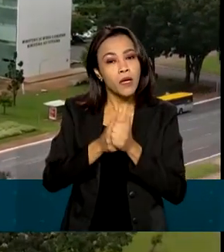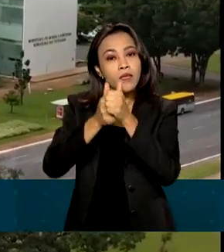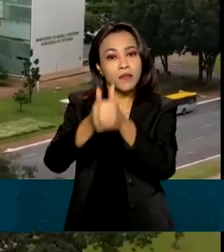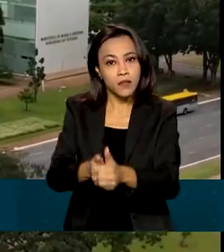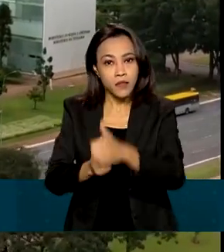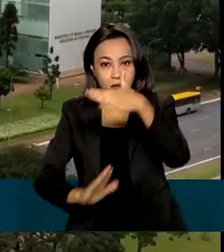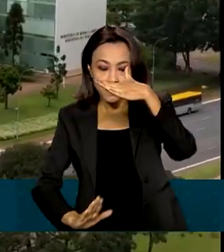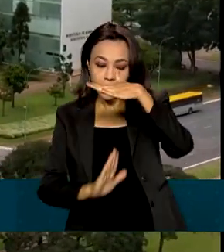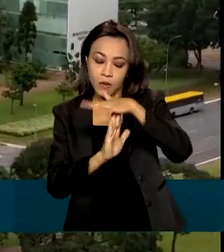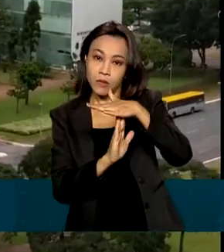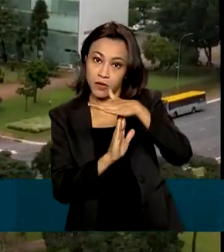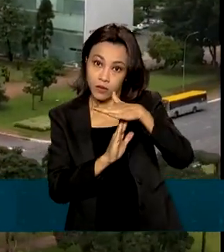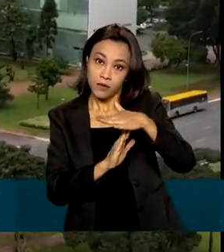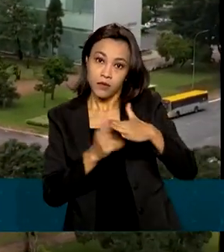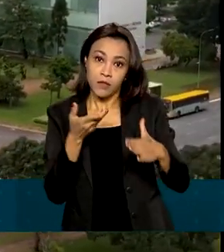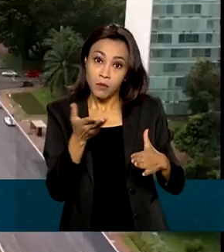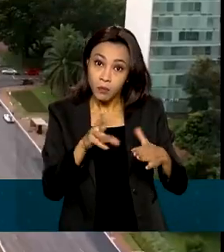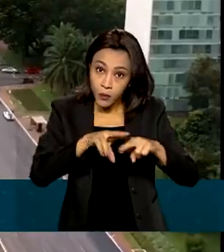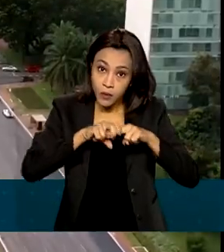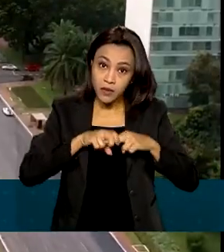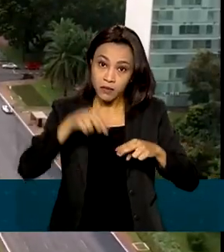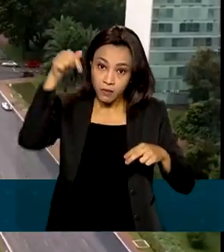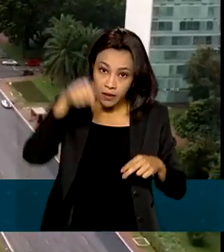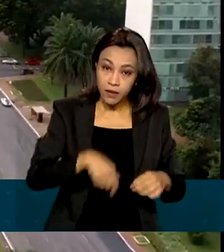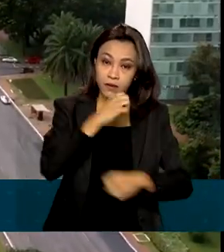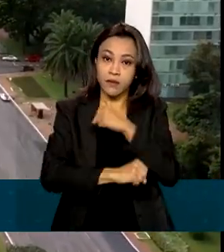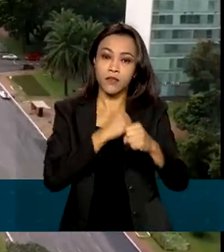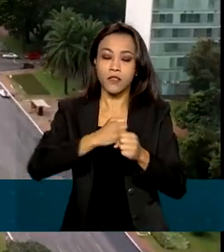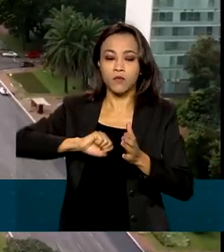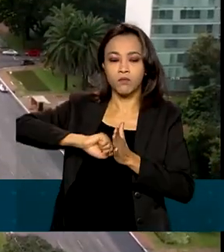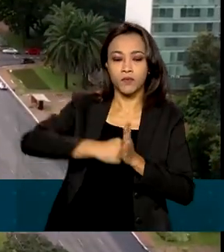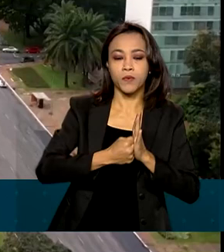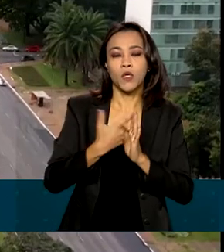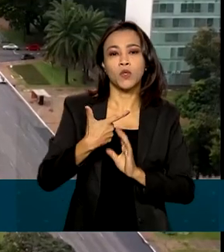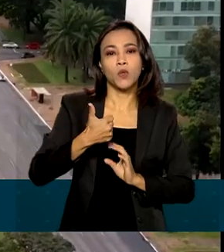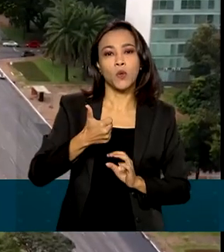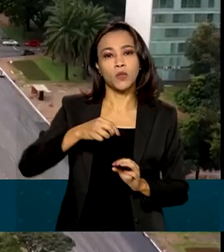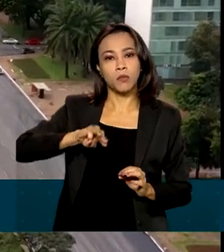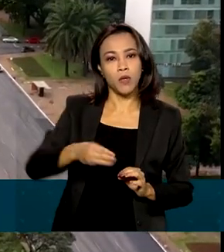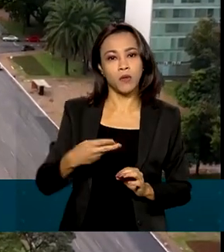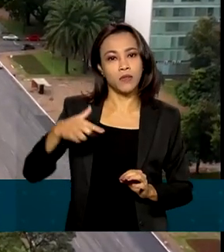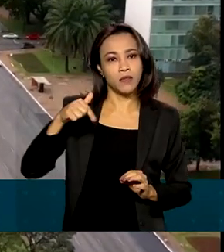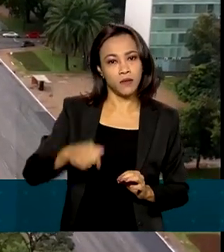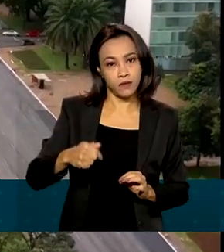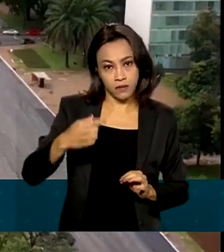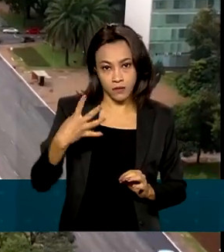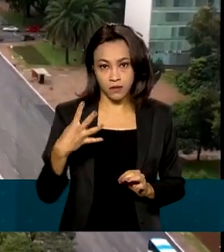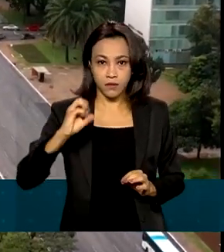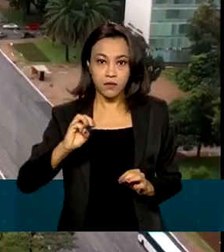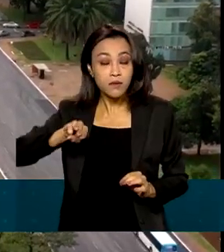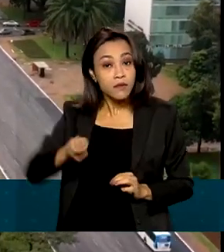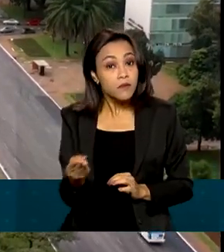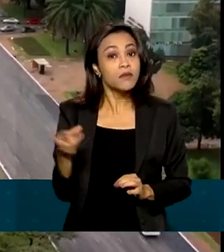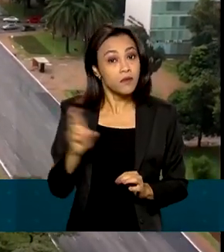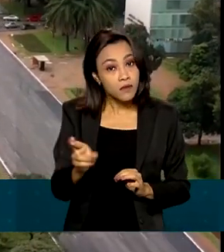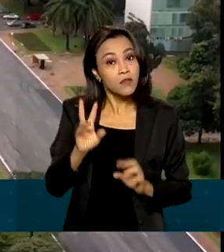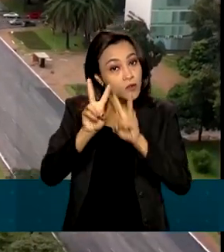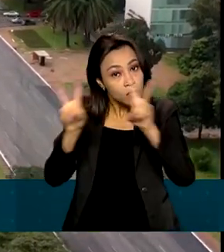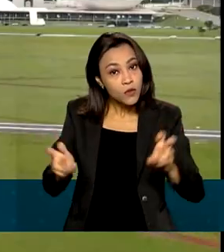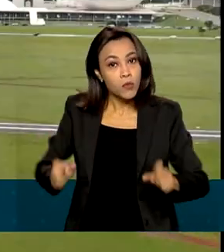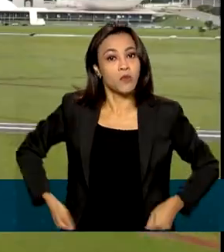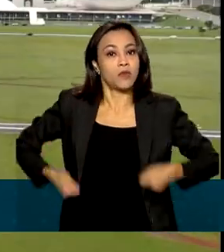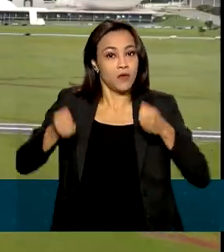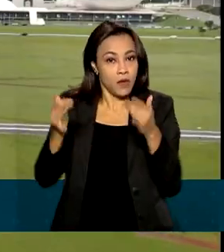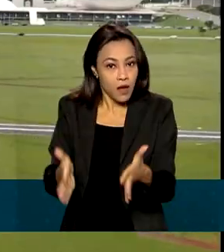gastos. Com isso, vão estar bloqueados neste ano R$ 12,740 bilhões em despesas.